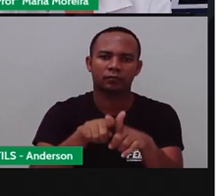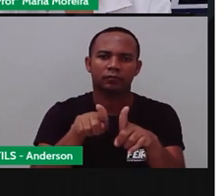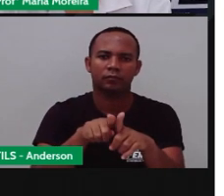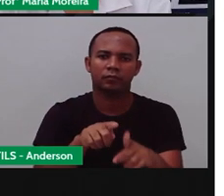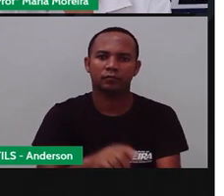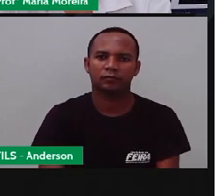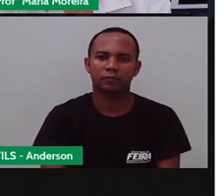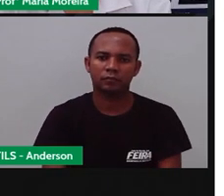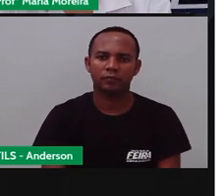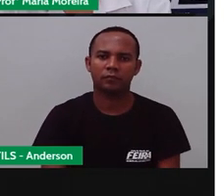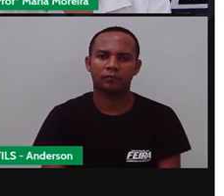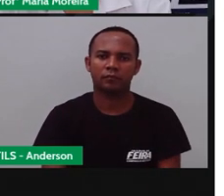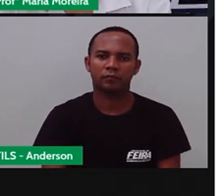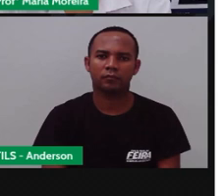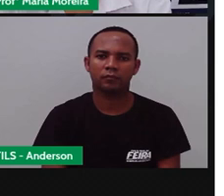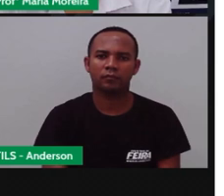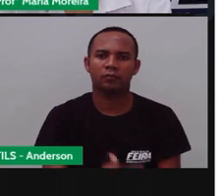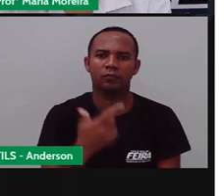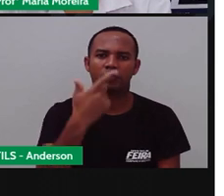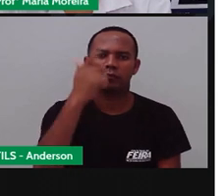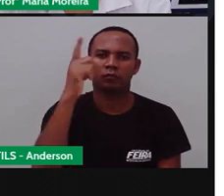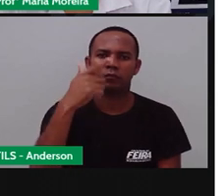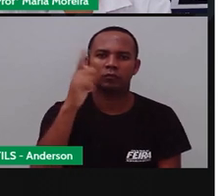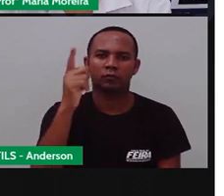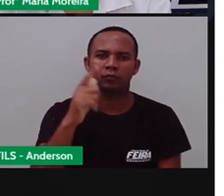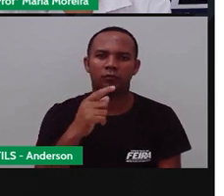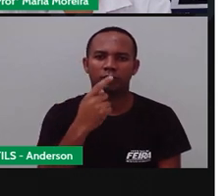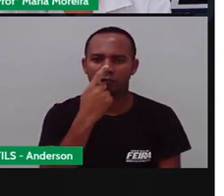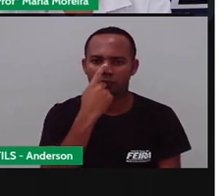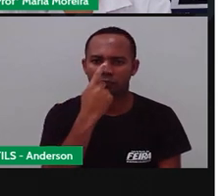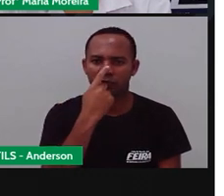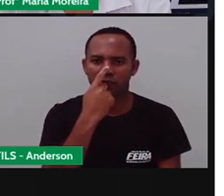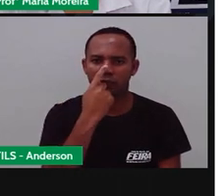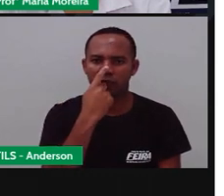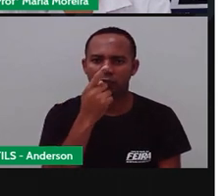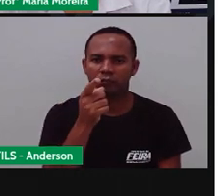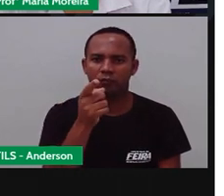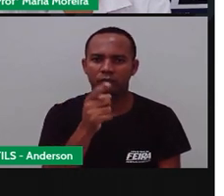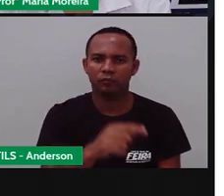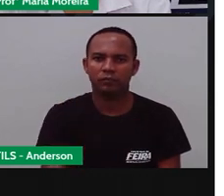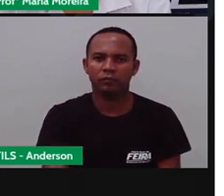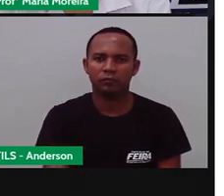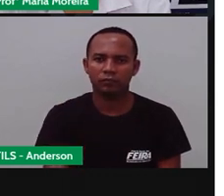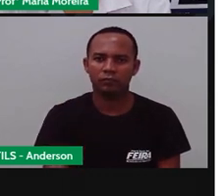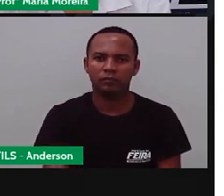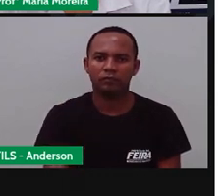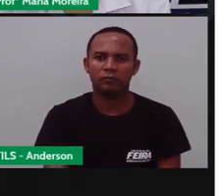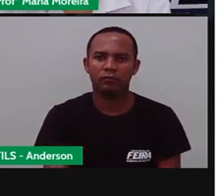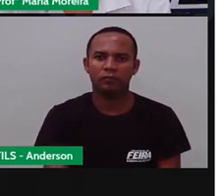Deixa eu ver se eu acho. Aqui, outro, Nariz. Nariz.